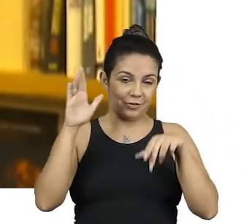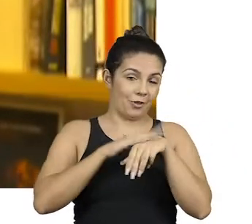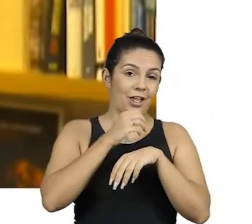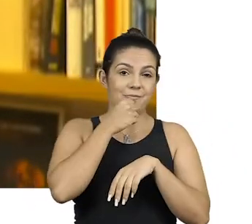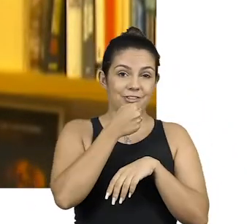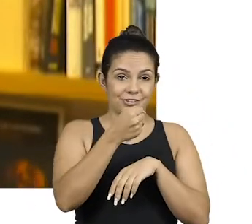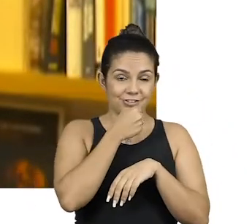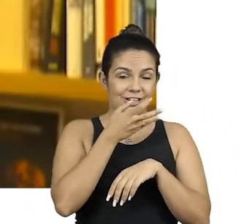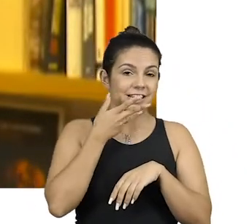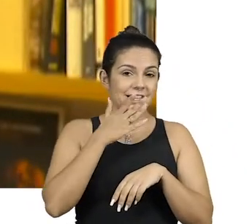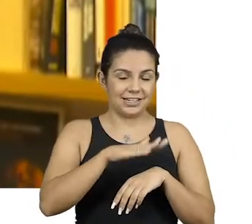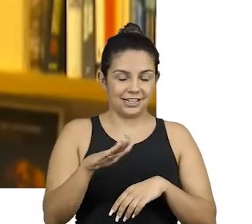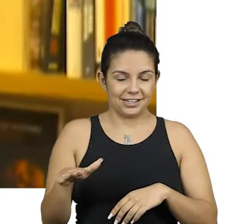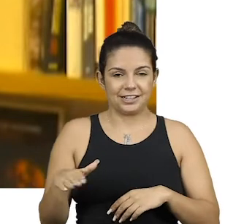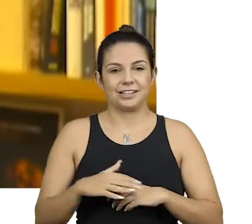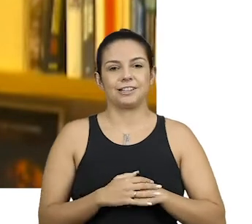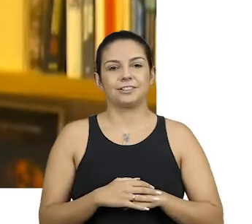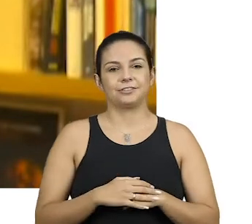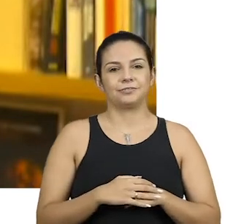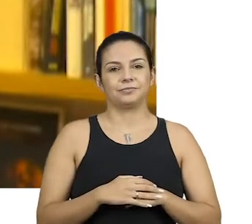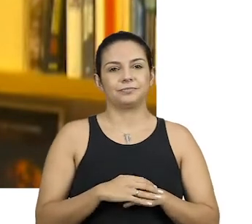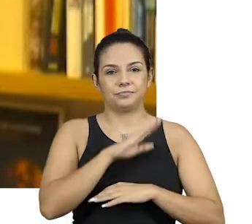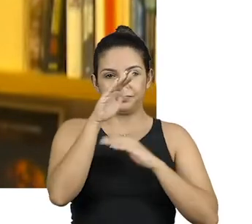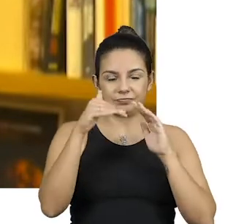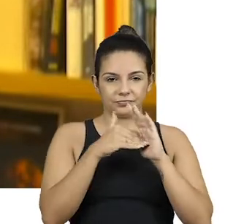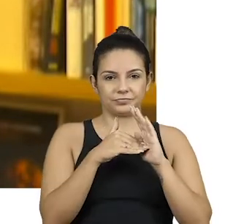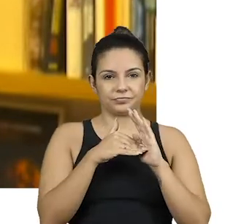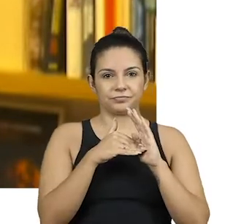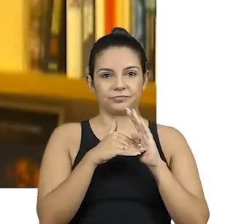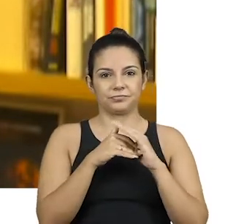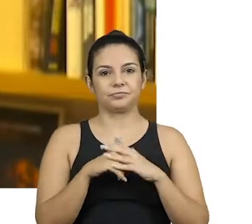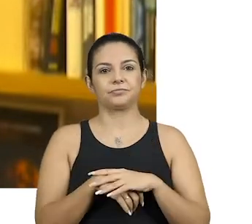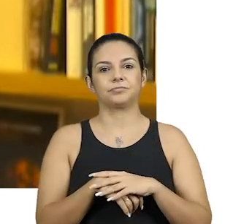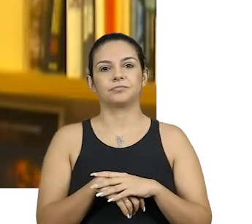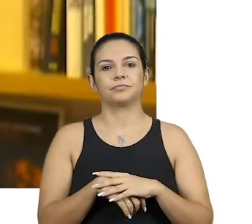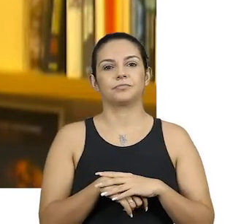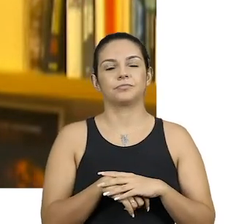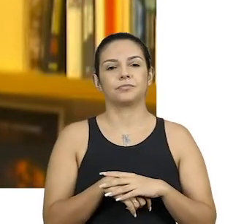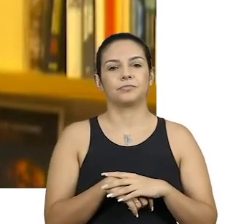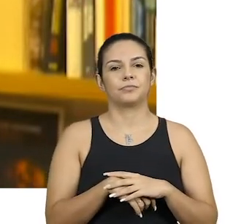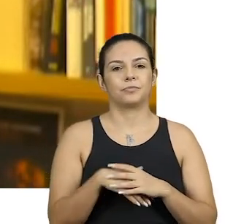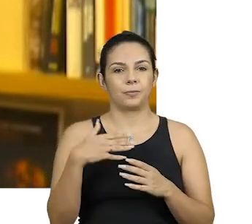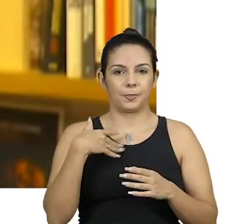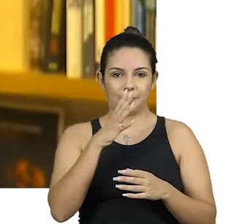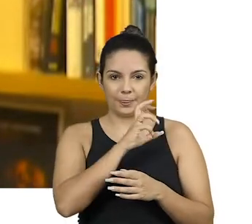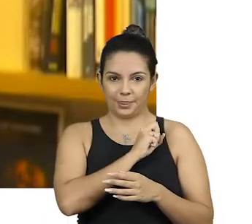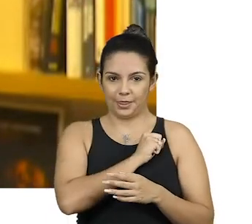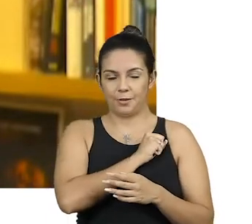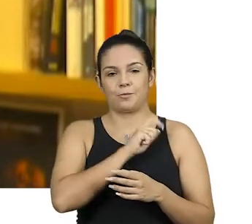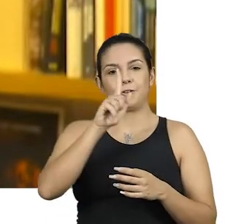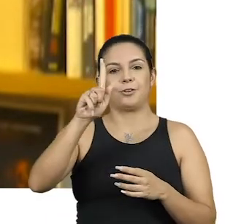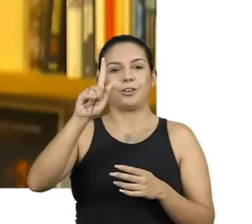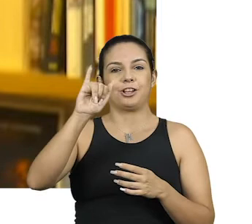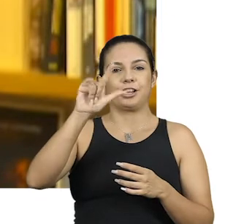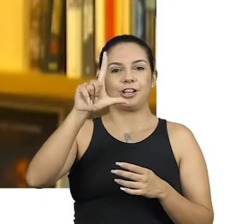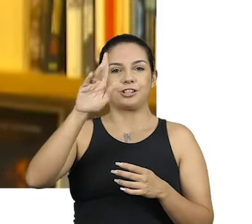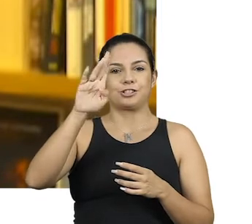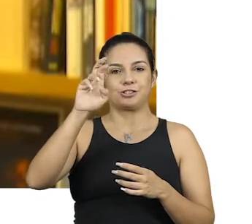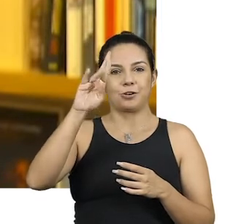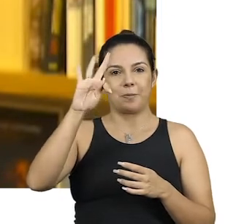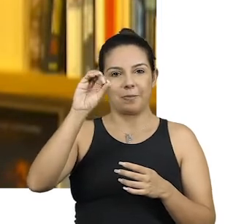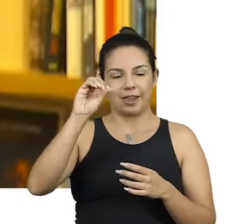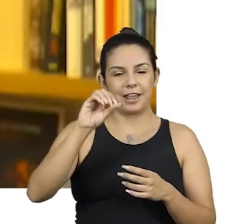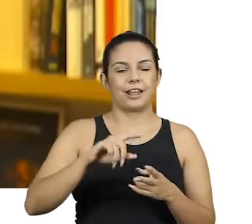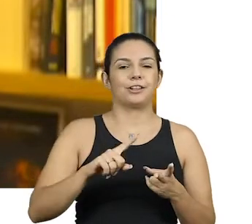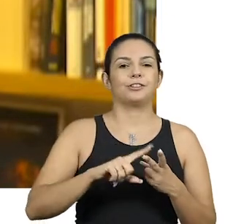apresentadora infantil que teve ela com todas as suas complexidades. Meu amor, Gilberto Gil, Daniel